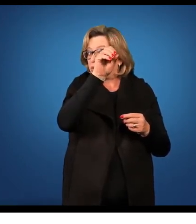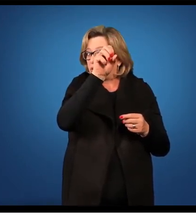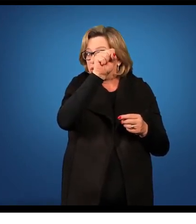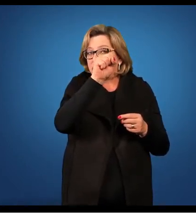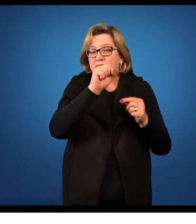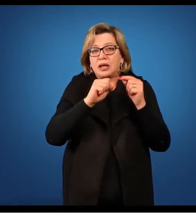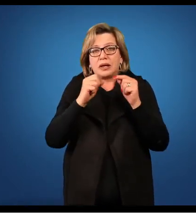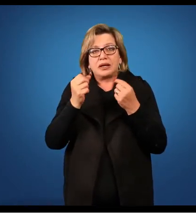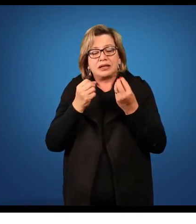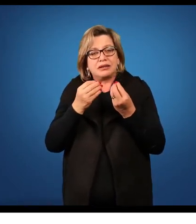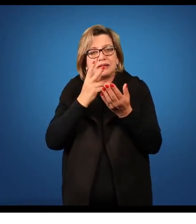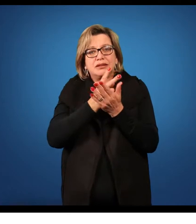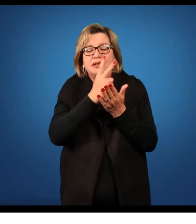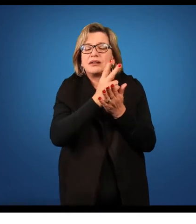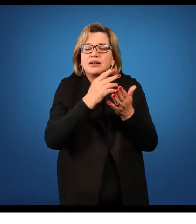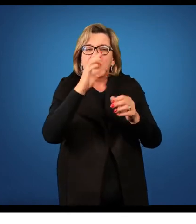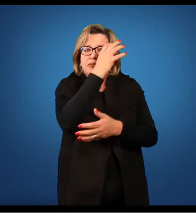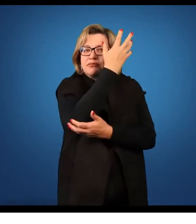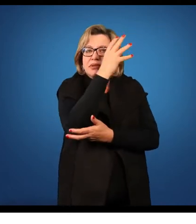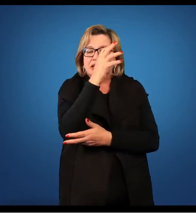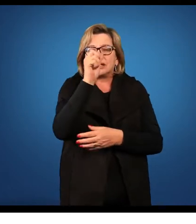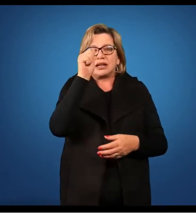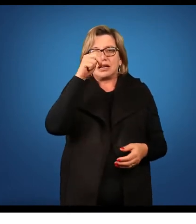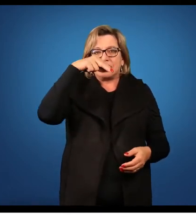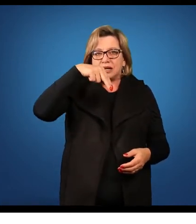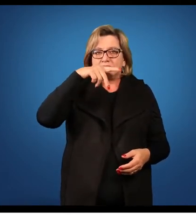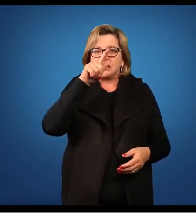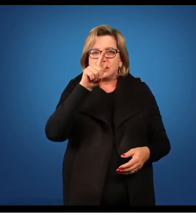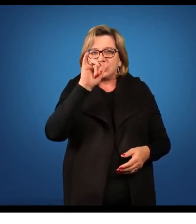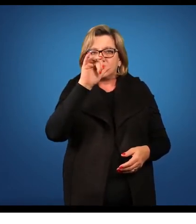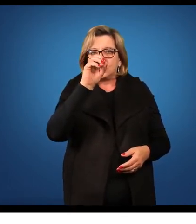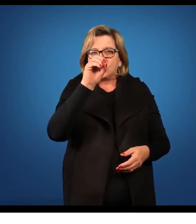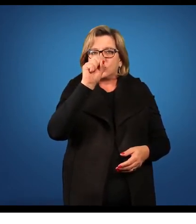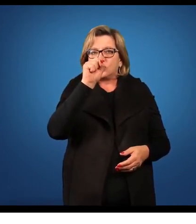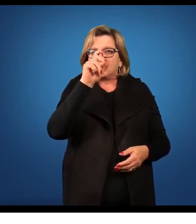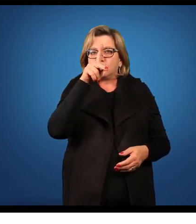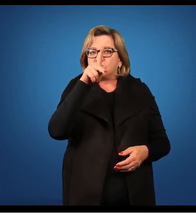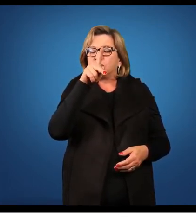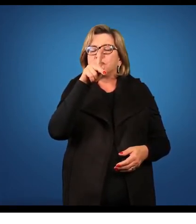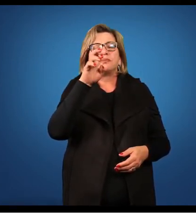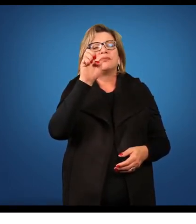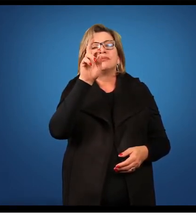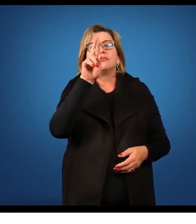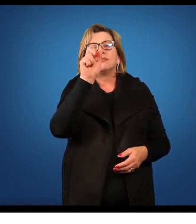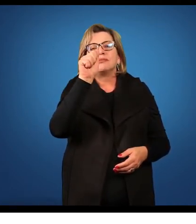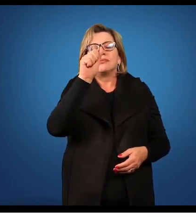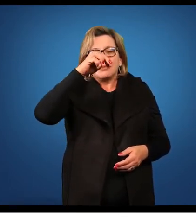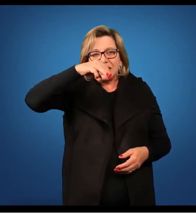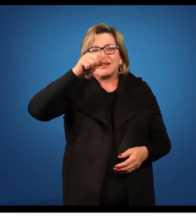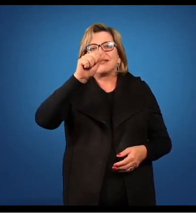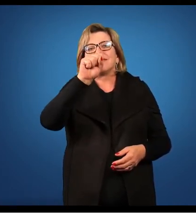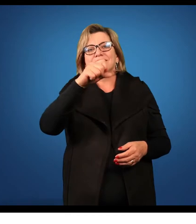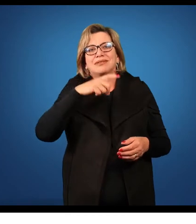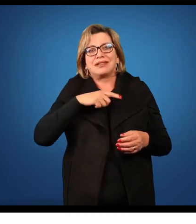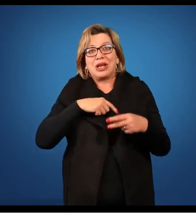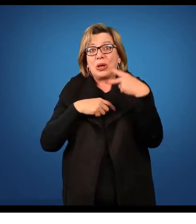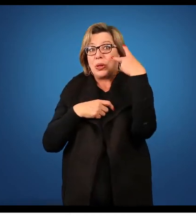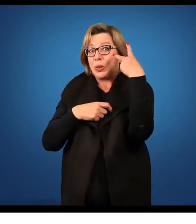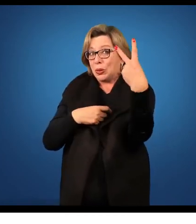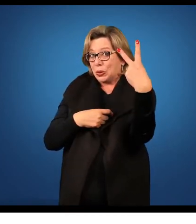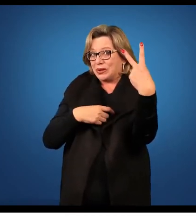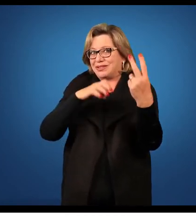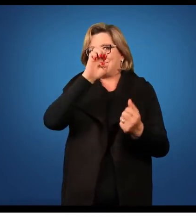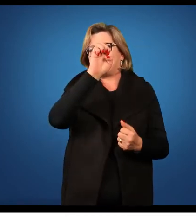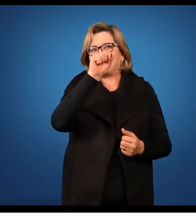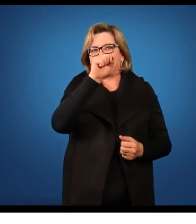dois tipos de esporos elas são heterospóricas o megásporo